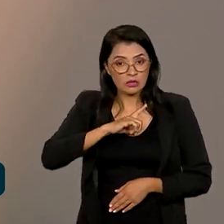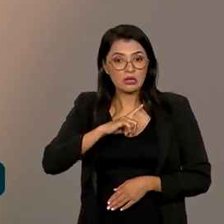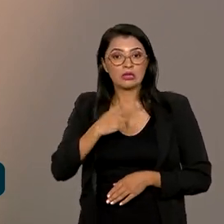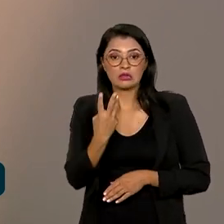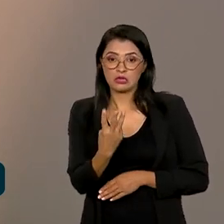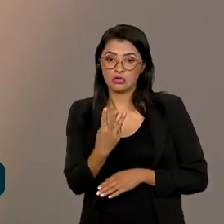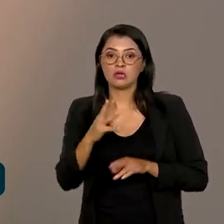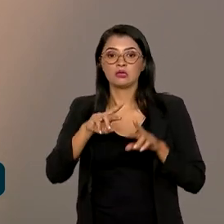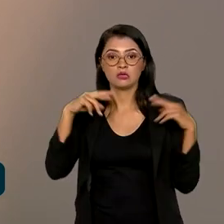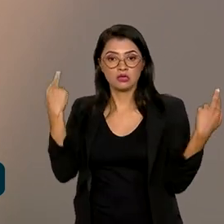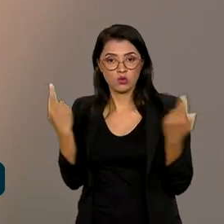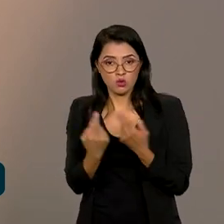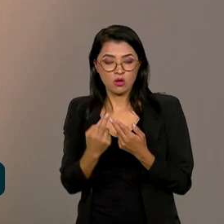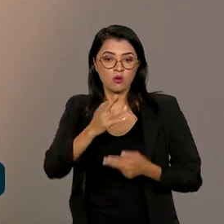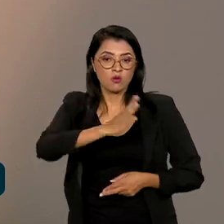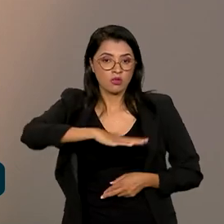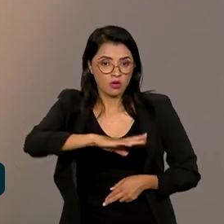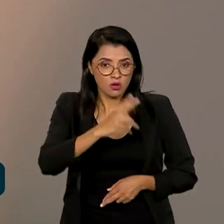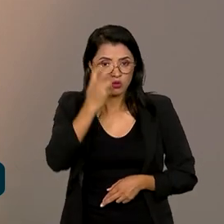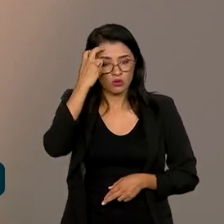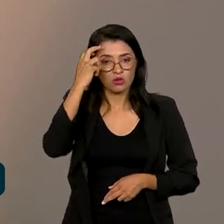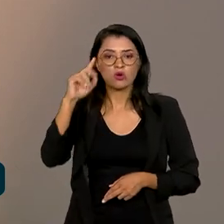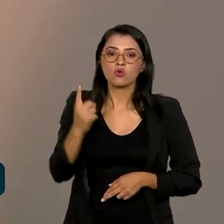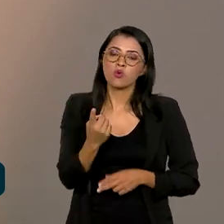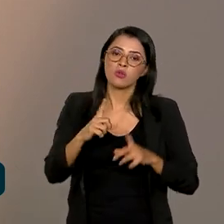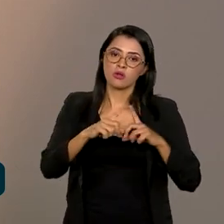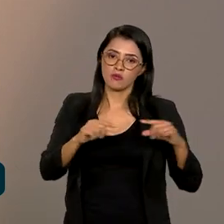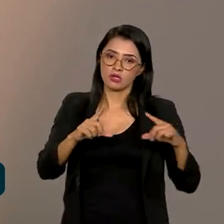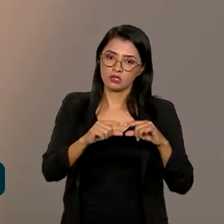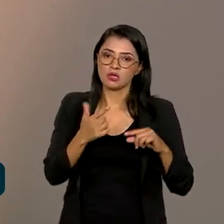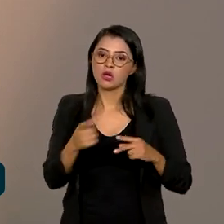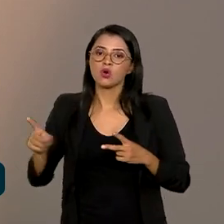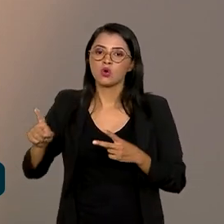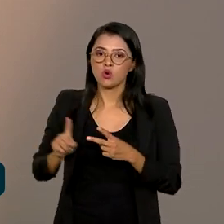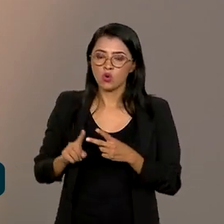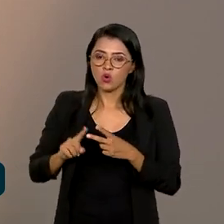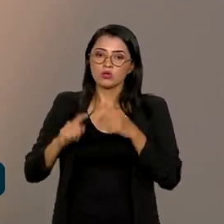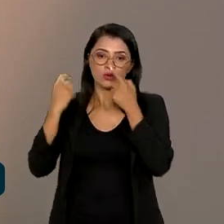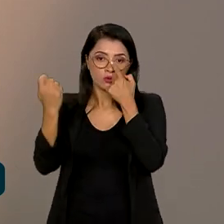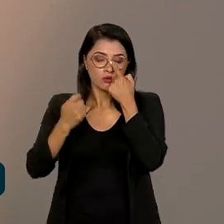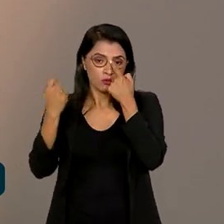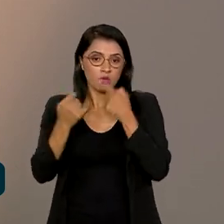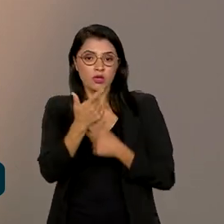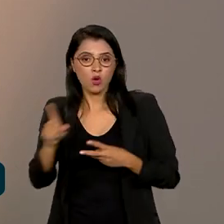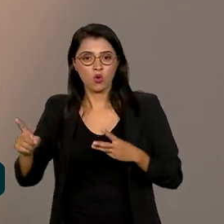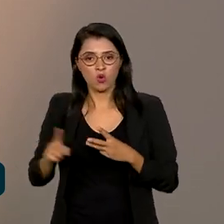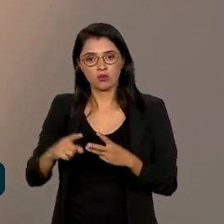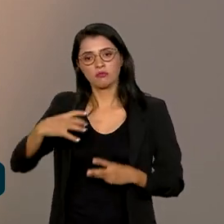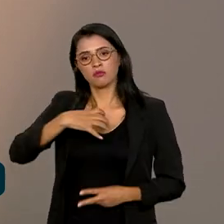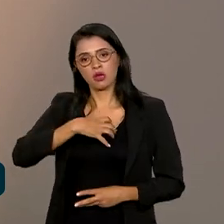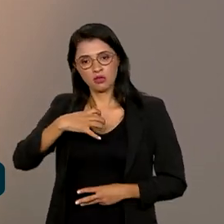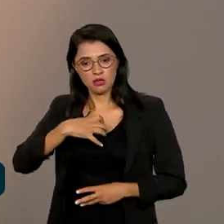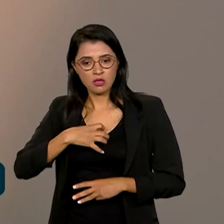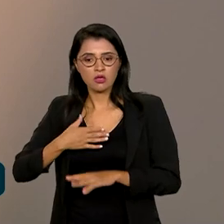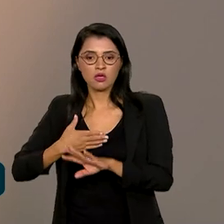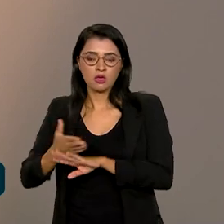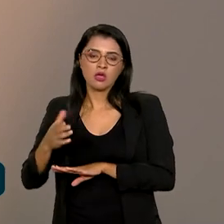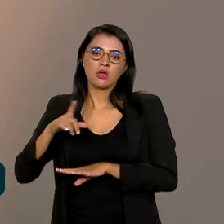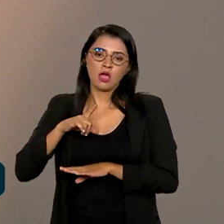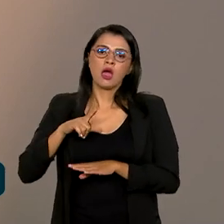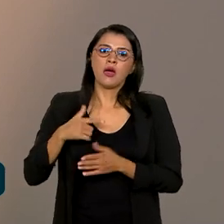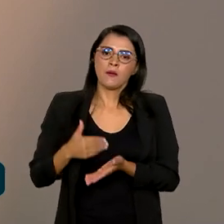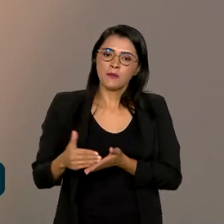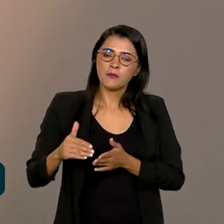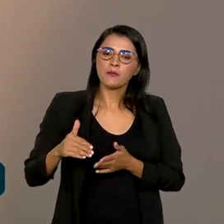reuniões no setor cultural. Uma será em Brasília, a outra será no Rio Grande do Sul e a outra será na Bahia, o encontro dos ministros da